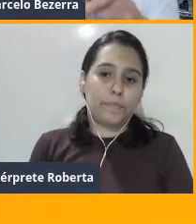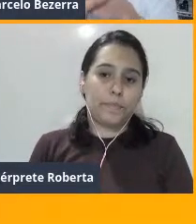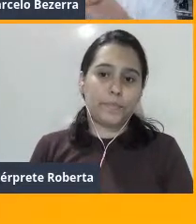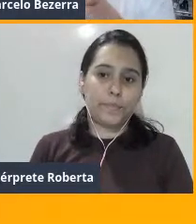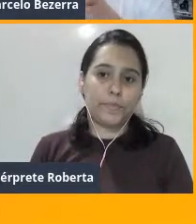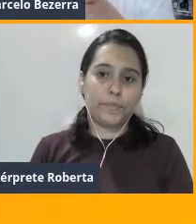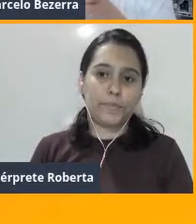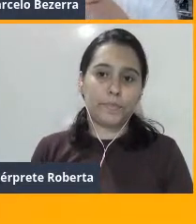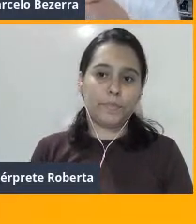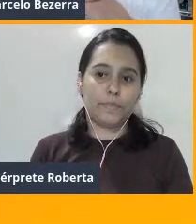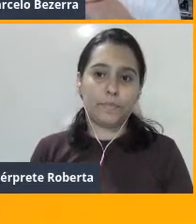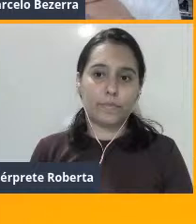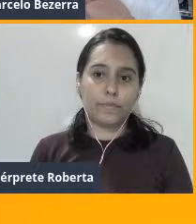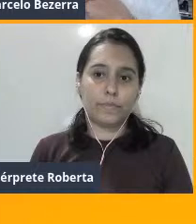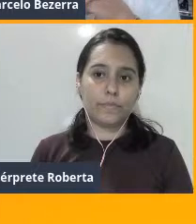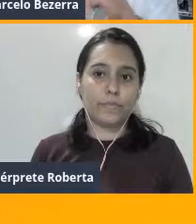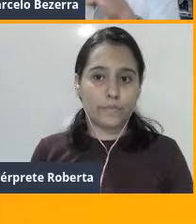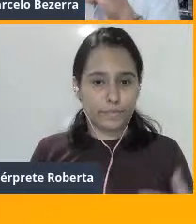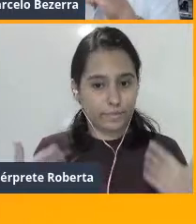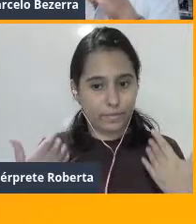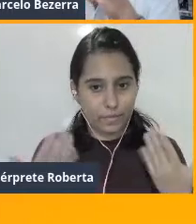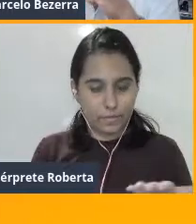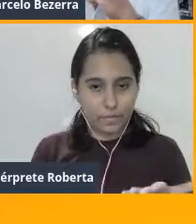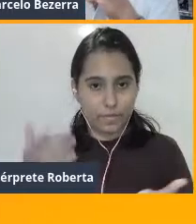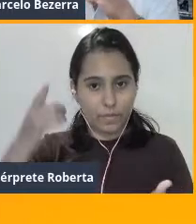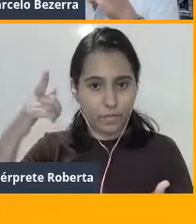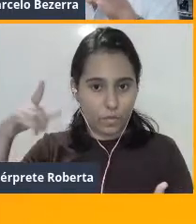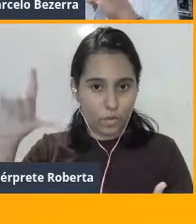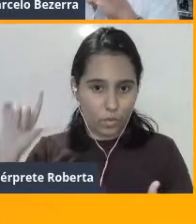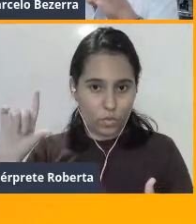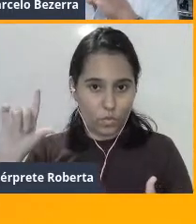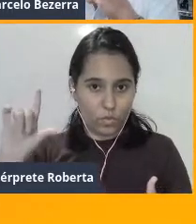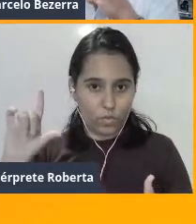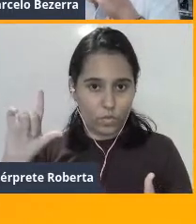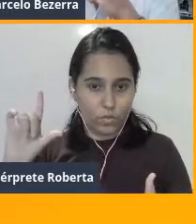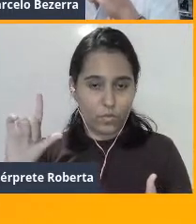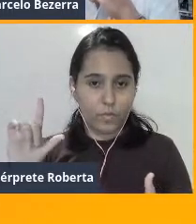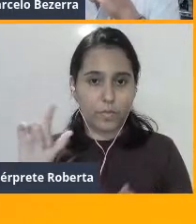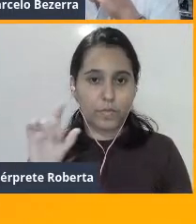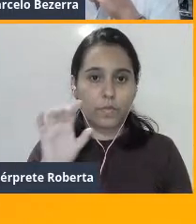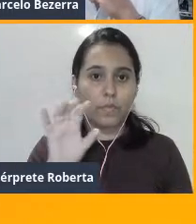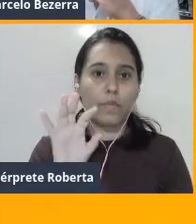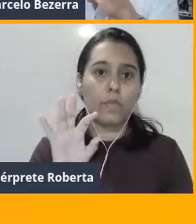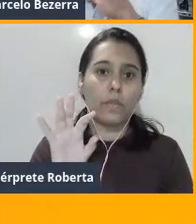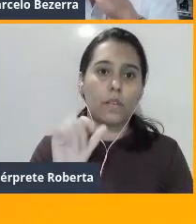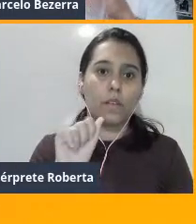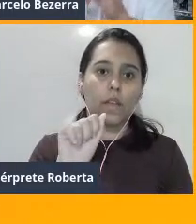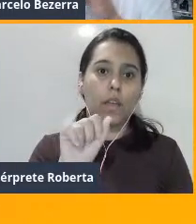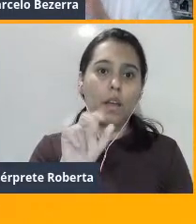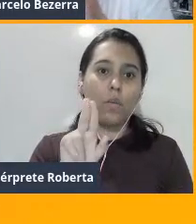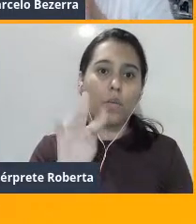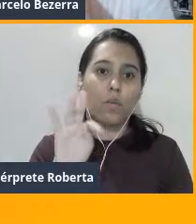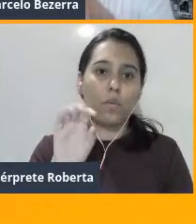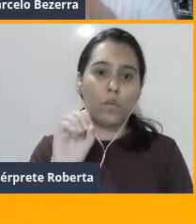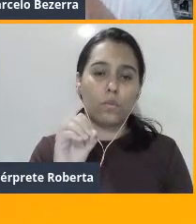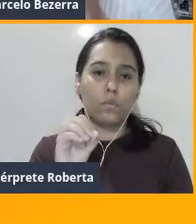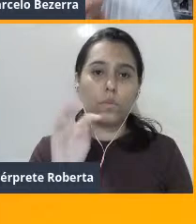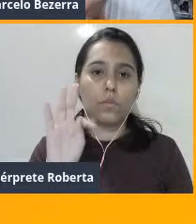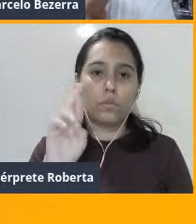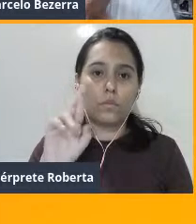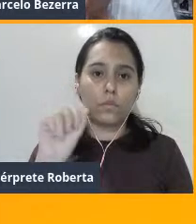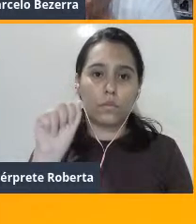Então, o autotransplante ovariano, o que ele faz? Ele serve, justamente,